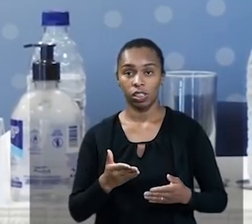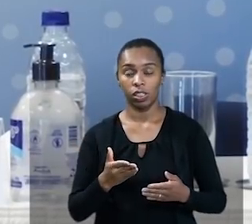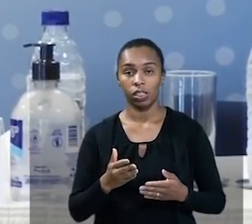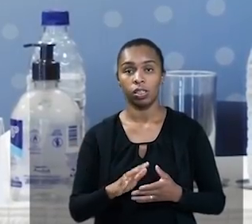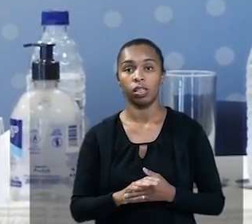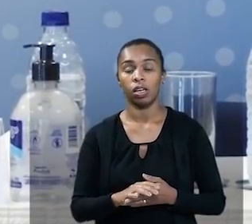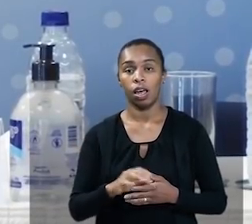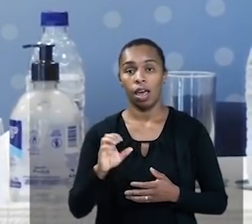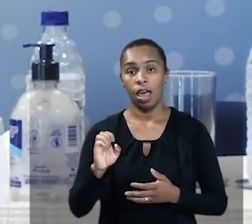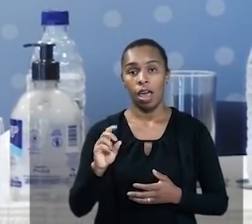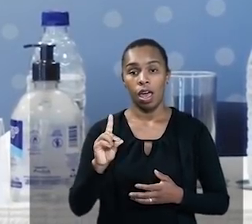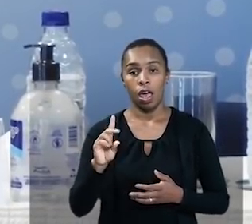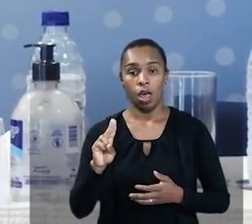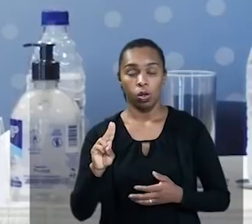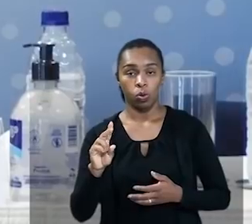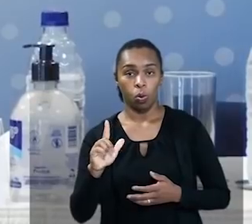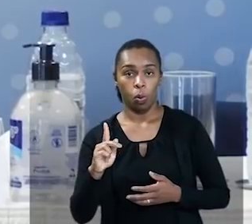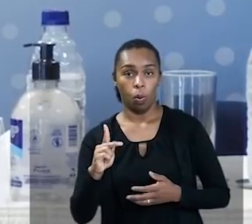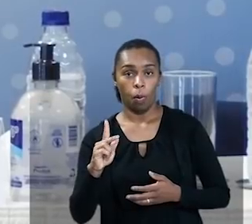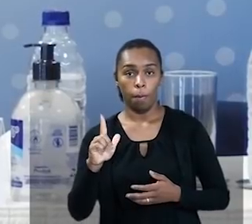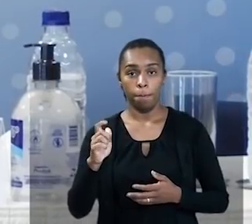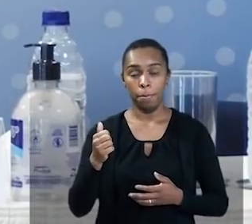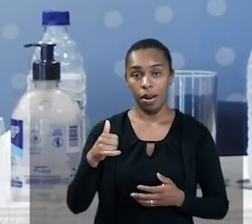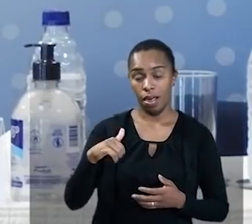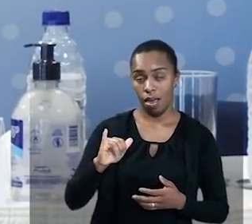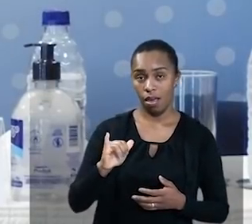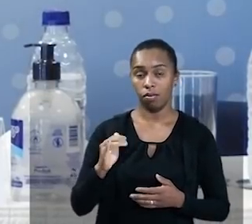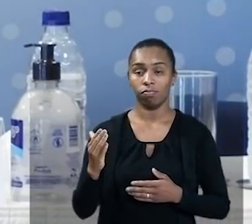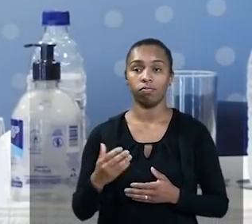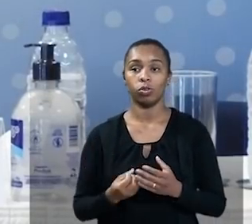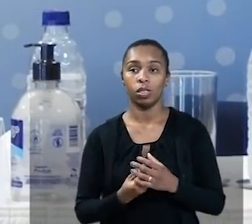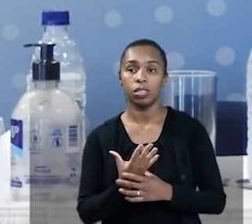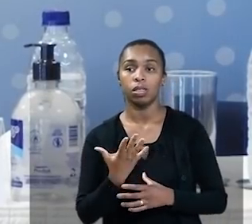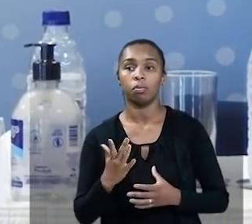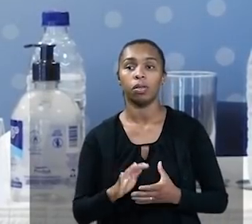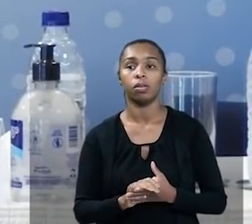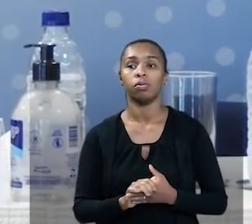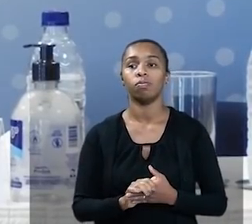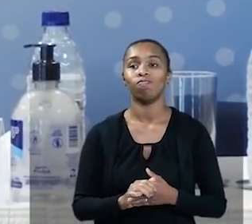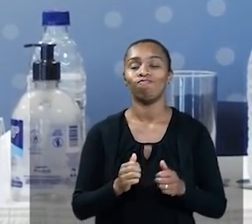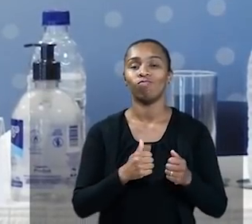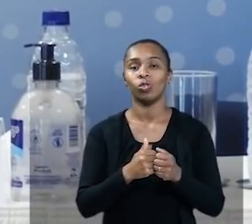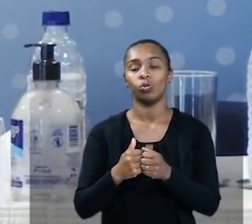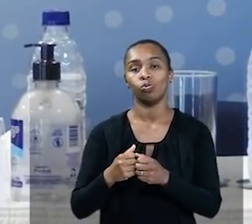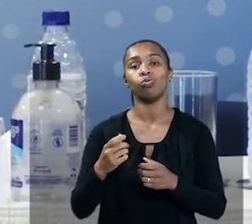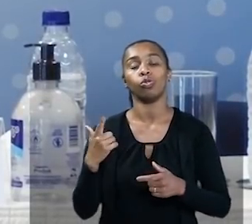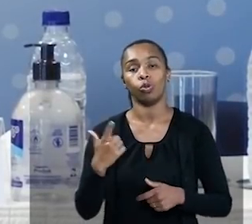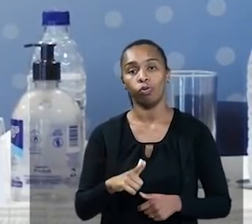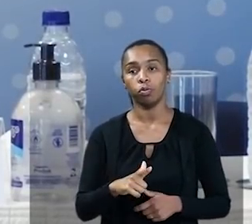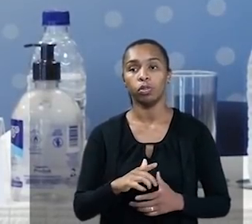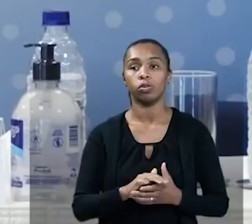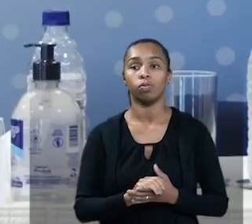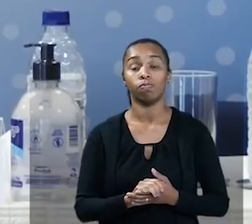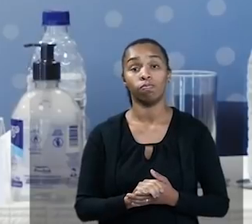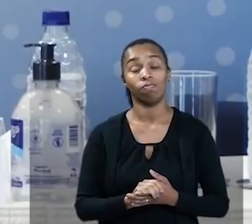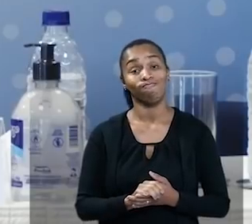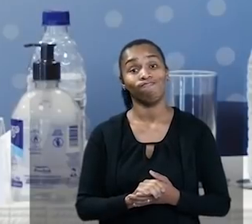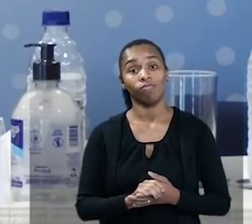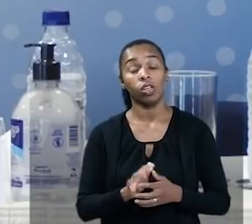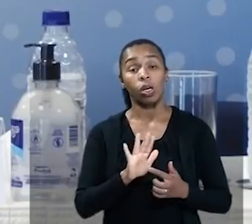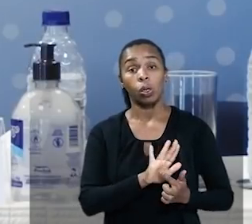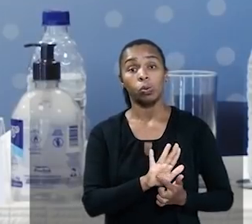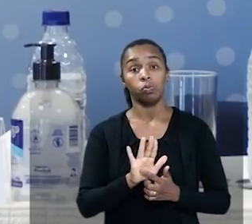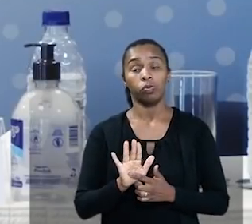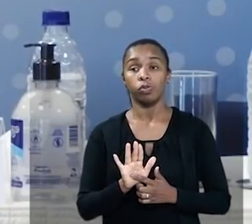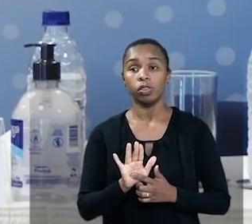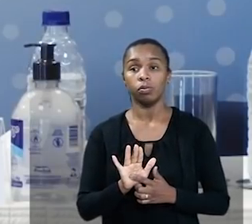Saudar também o secretário Victor, secretário Wagner, dizer que é um privilégio estar aqui com vocês novamente. Bom, como vimos,